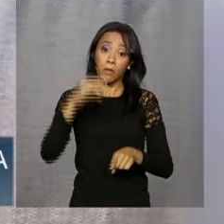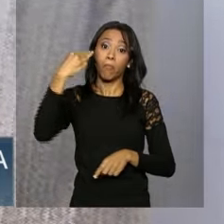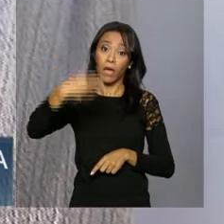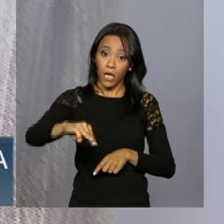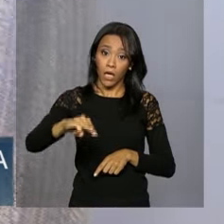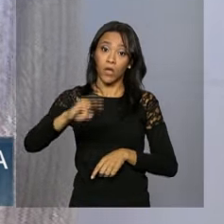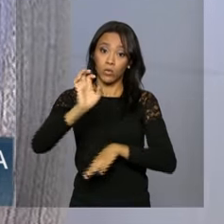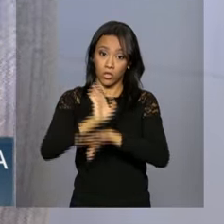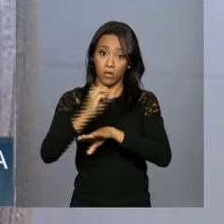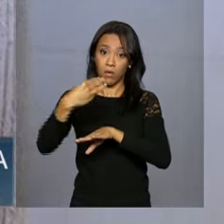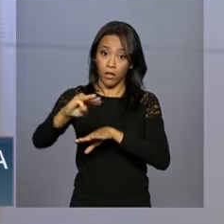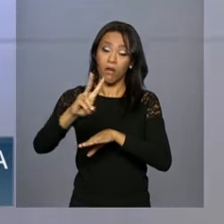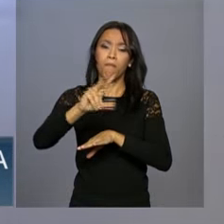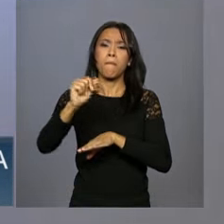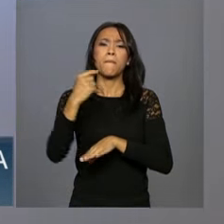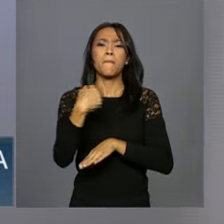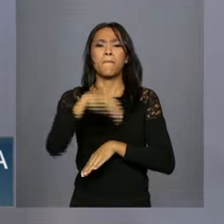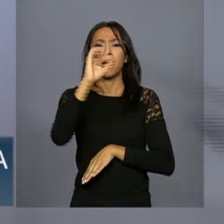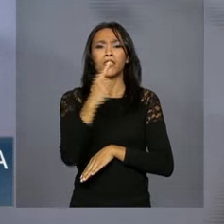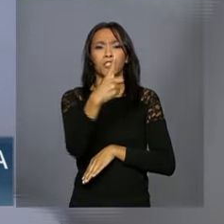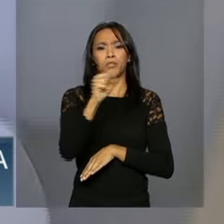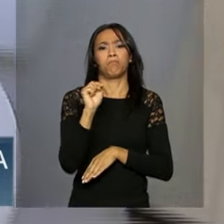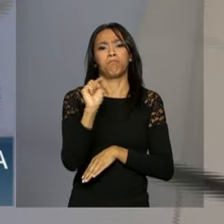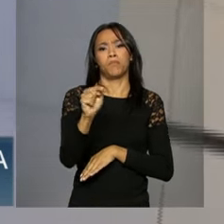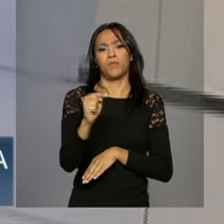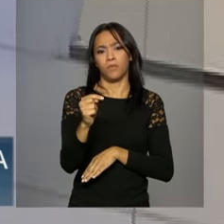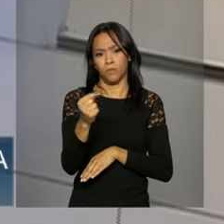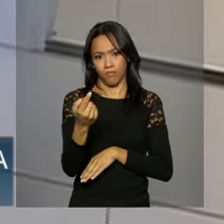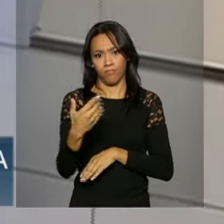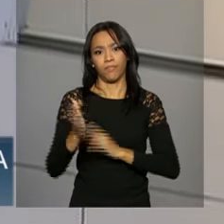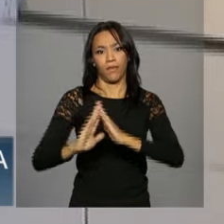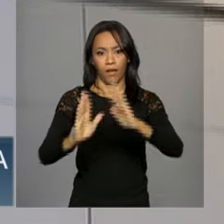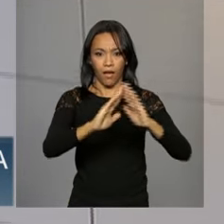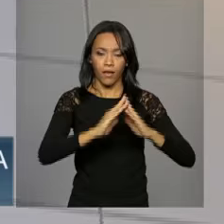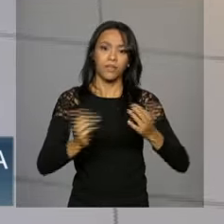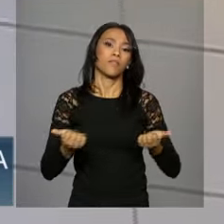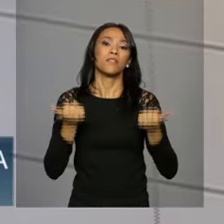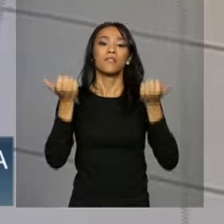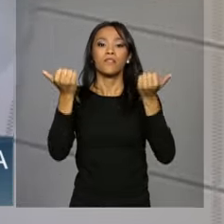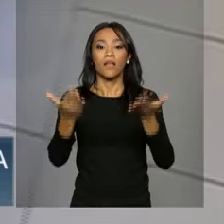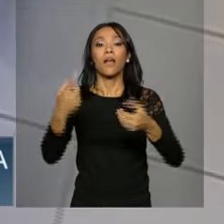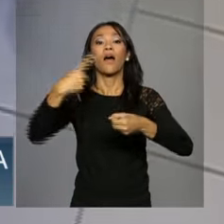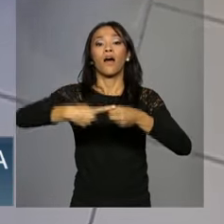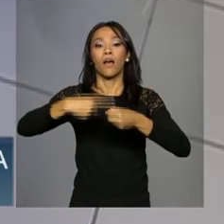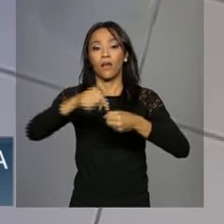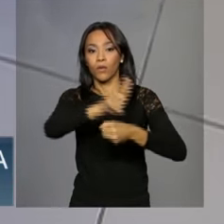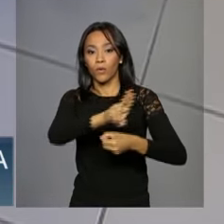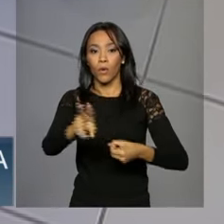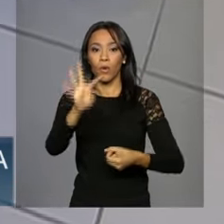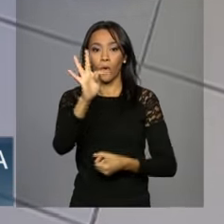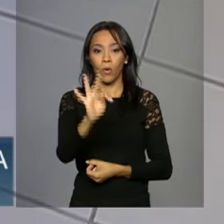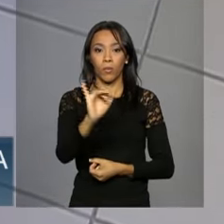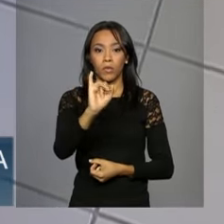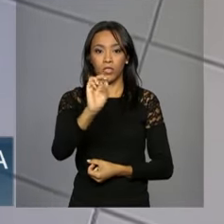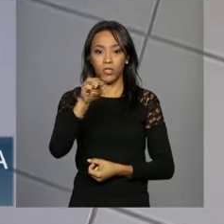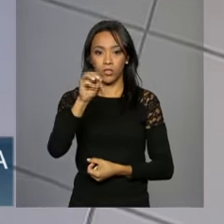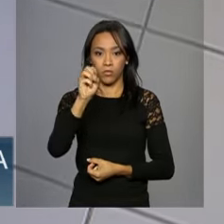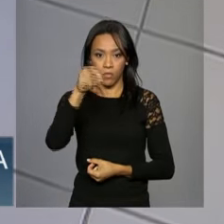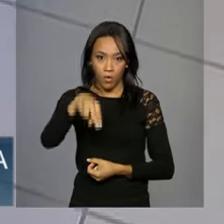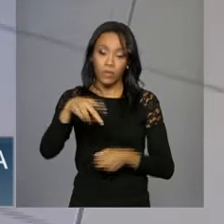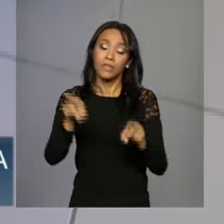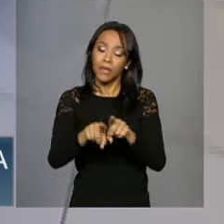haverá entrega. São mil casas do Residencial Cocás 1 e 2, na cidade de Timon. No Ceará, em